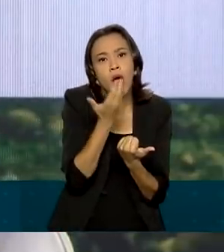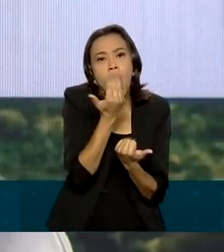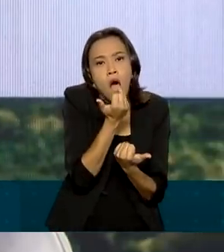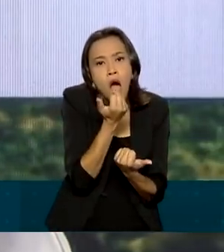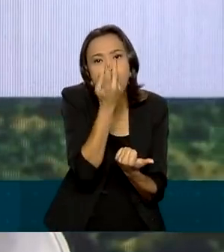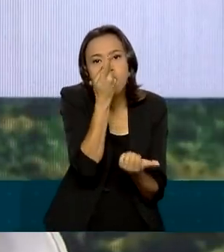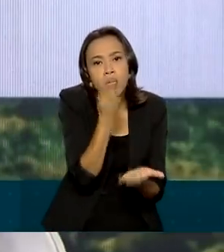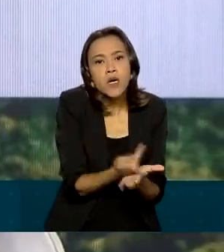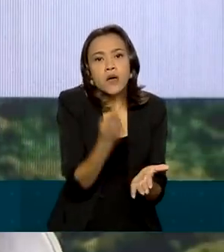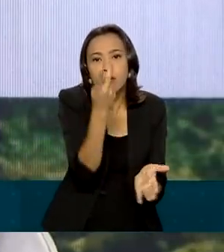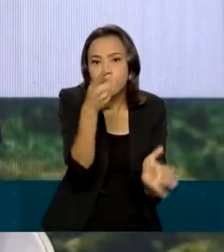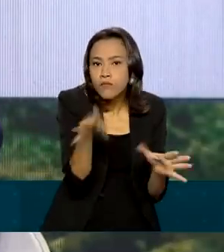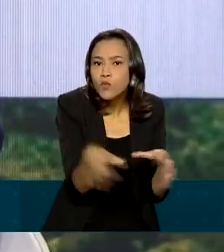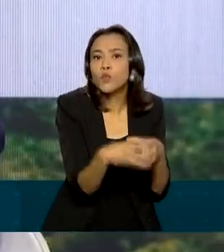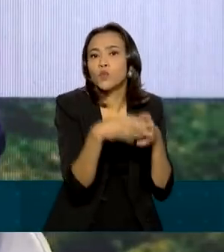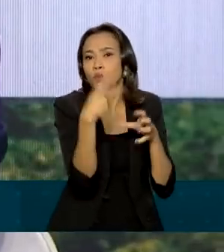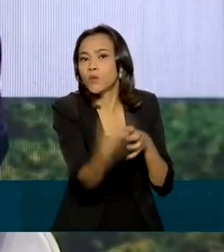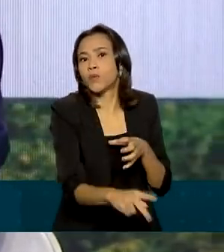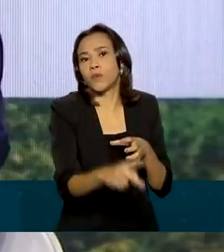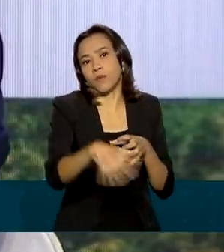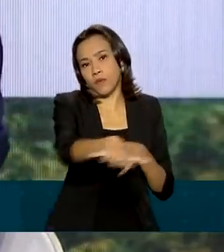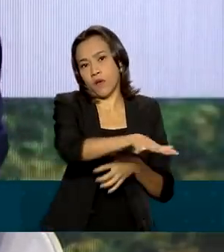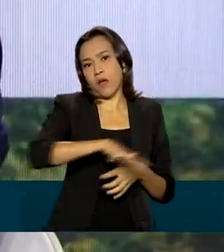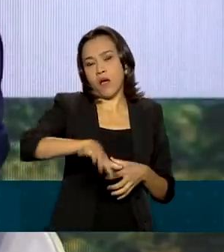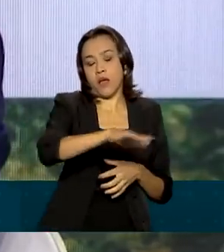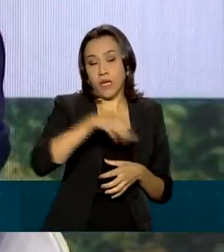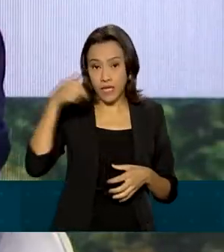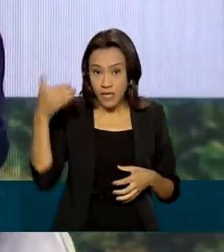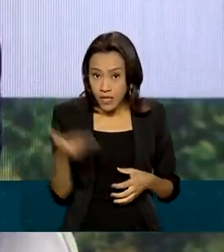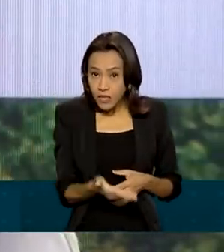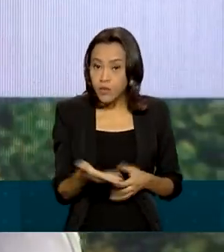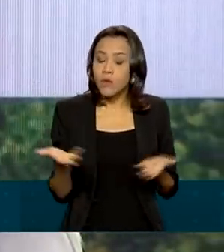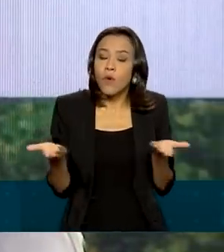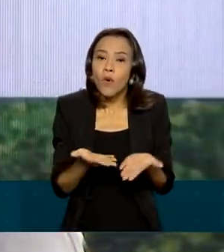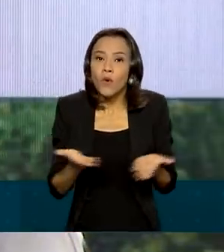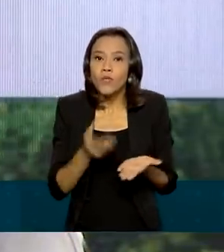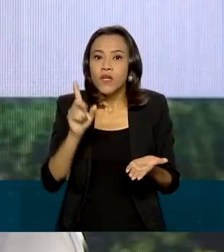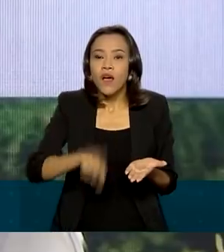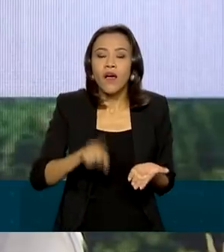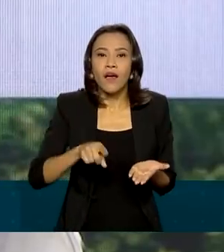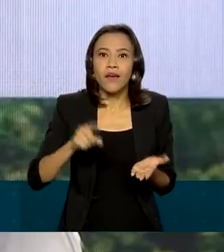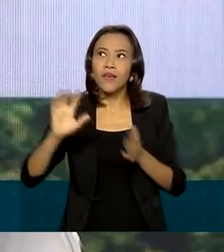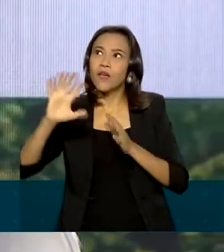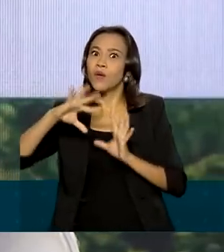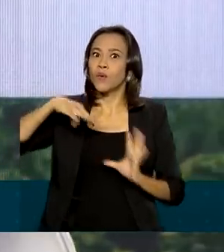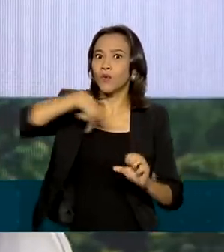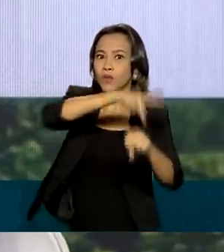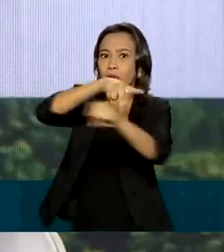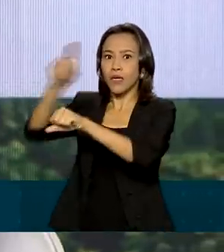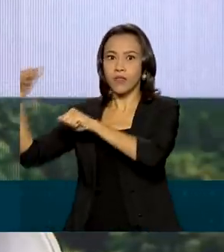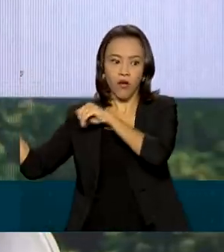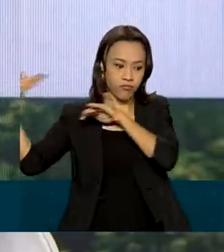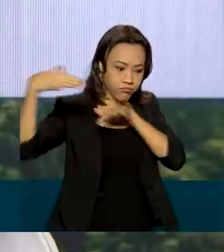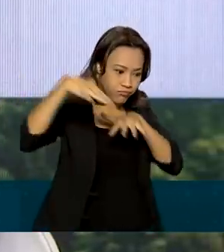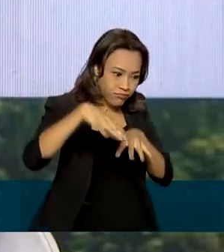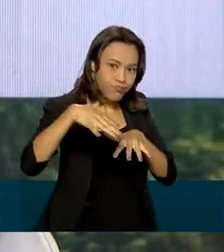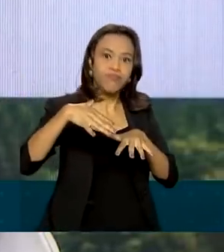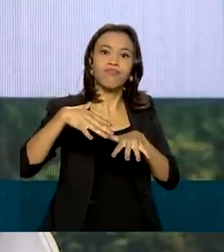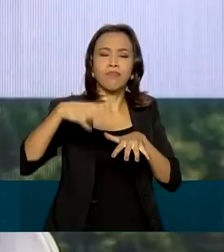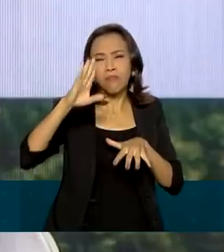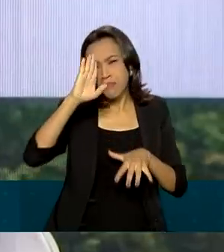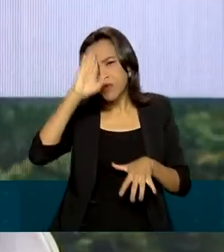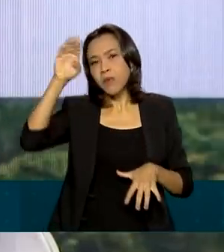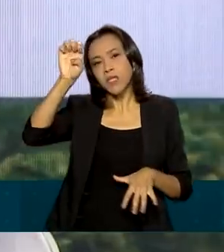o que por si só já é uma bandeira hoje que repercute muito internacionalmente, especialmente na